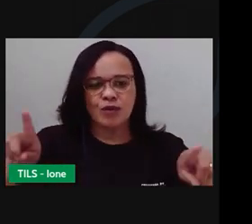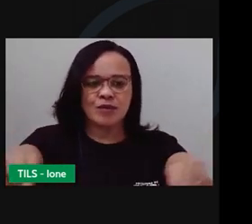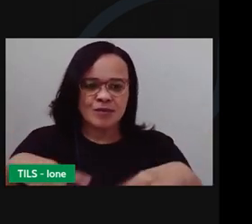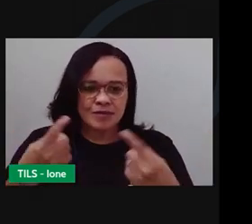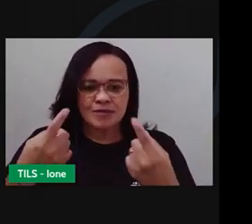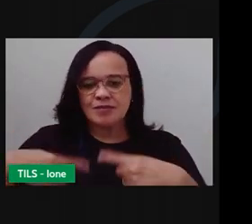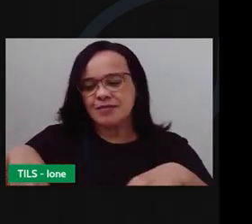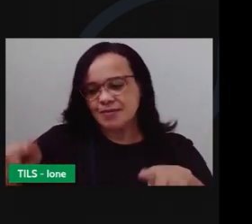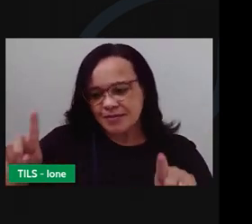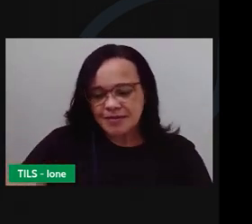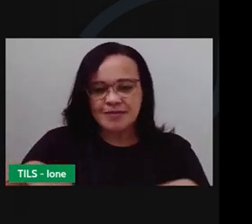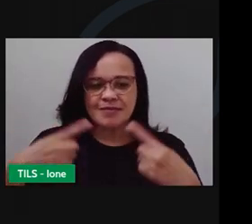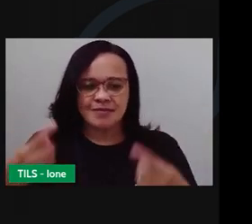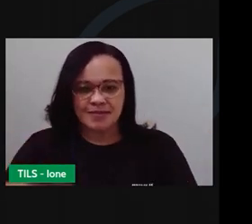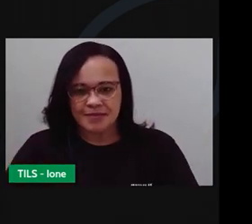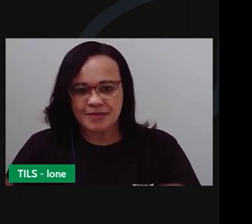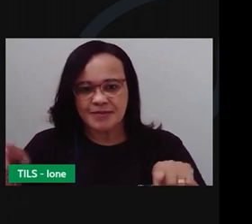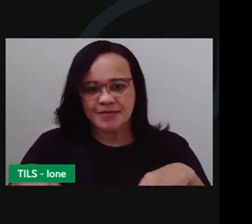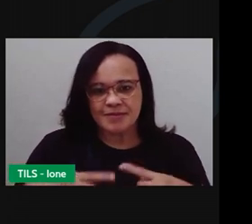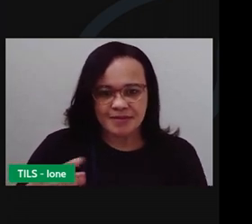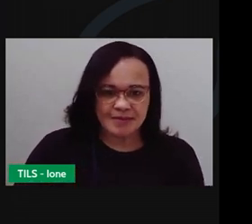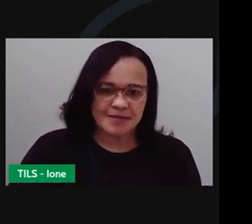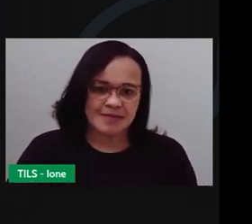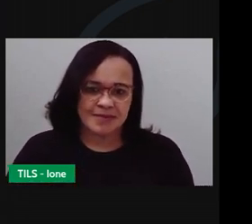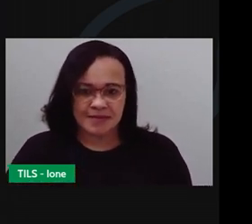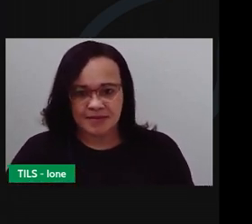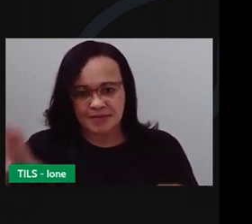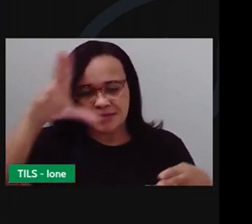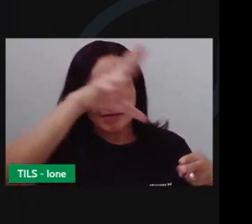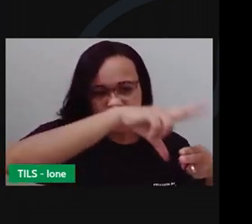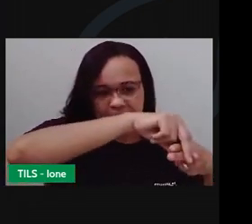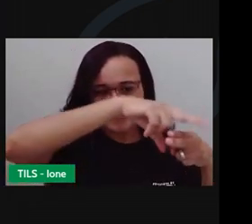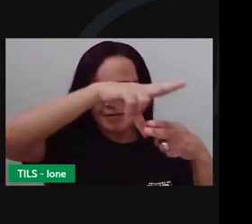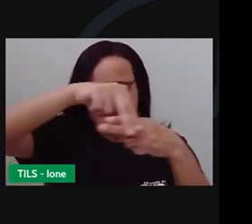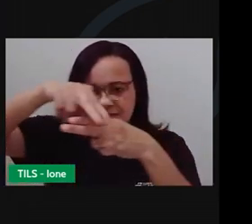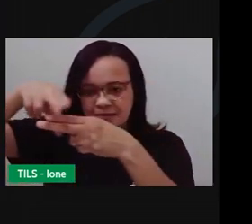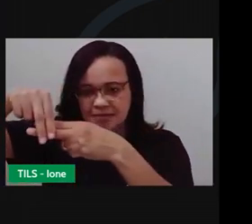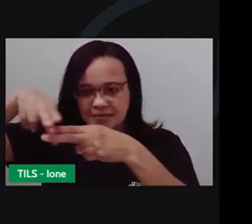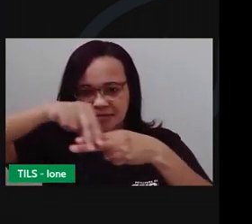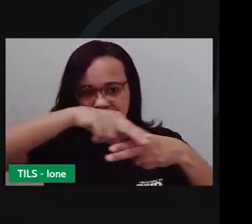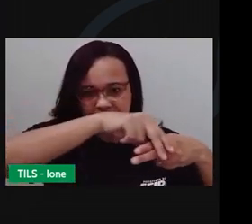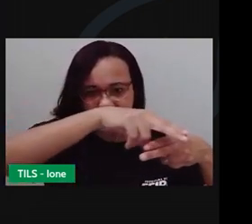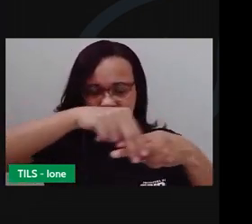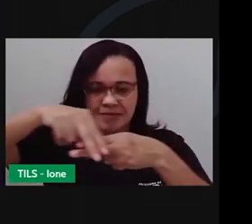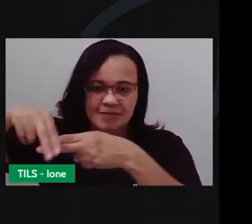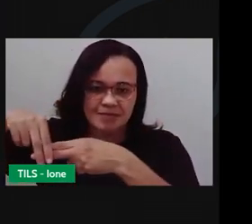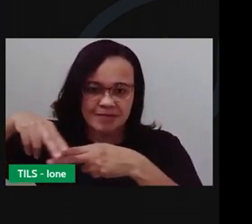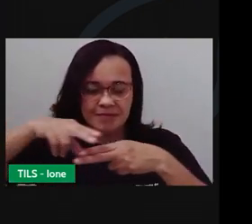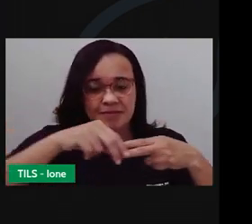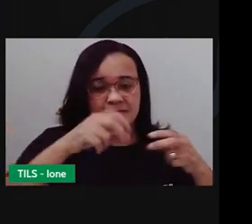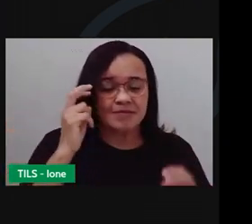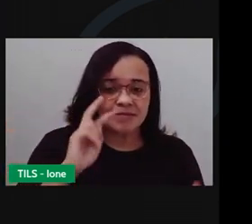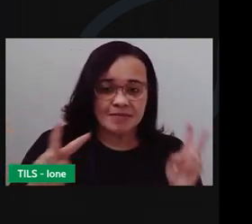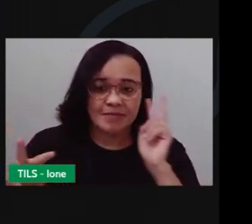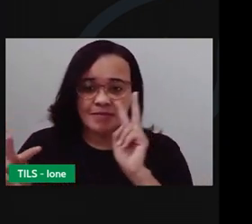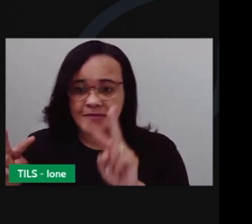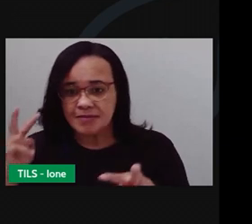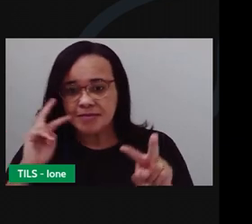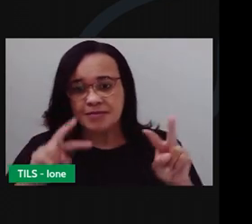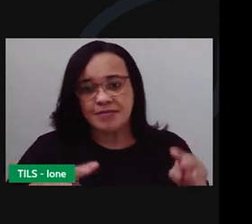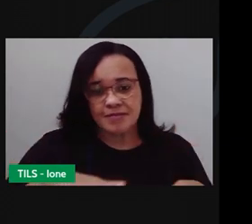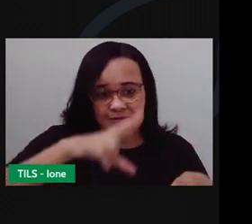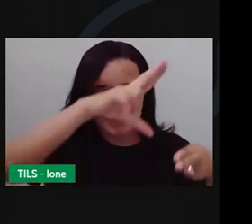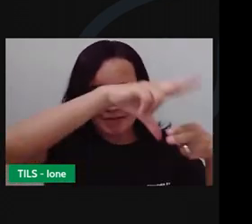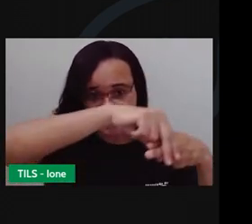Os folhetos de cordel nas feiras eram vendidos, Pendurados